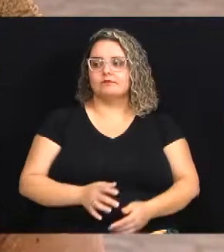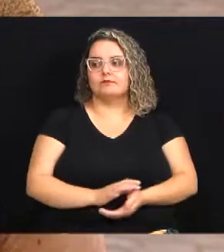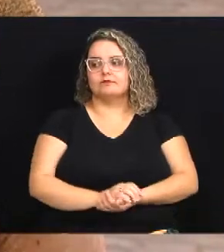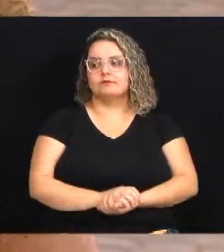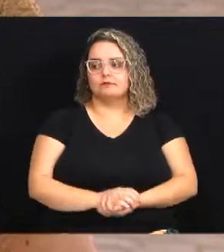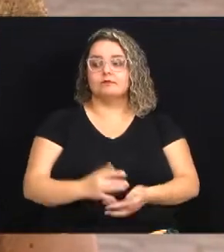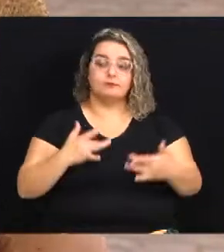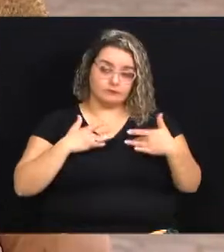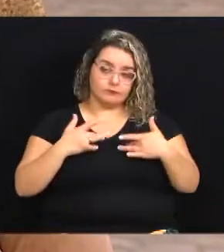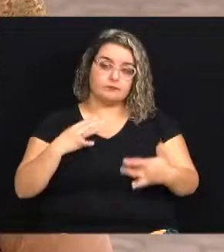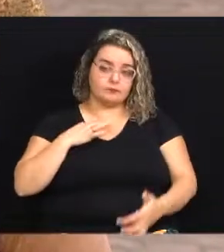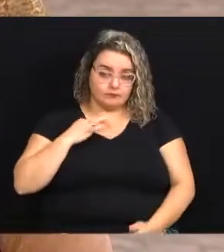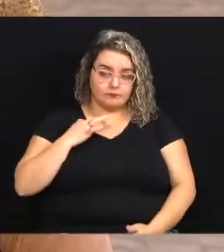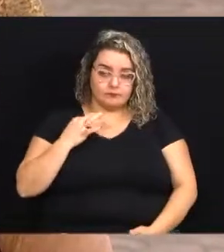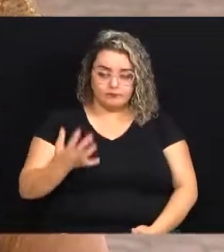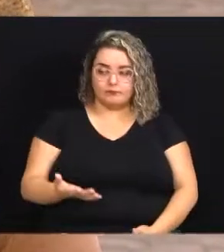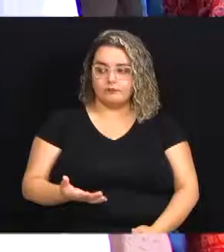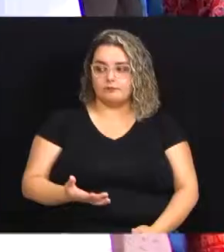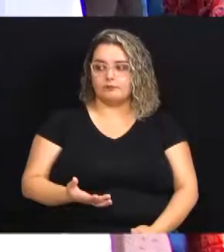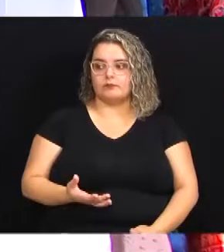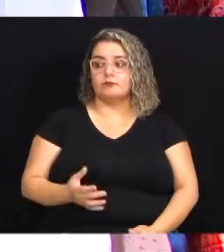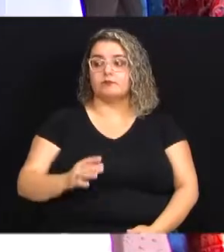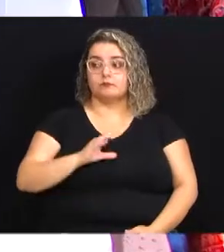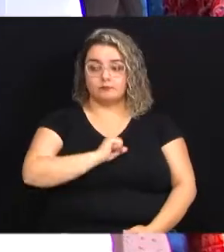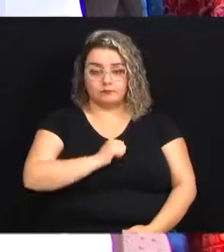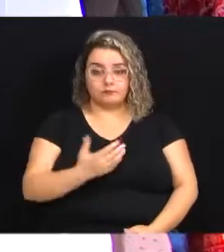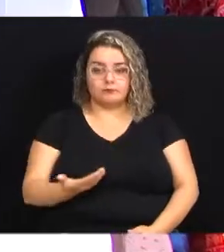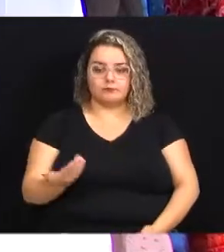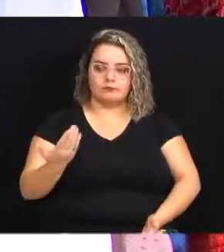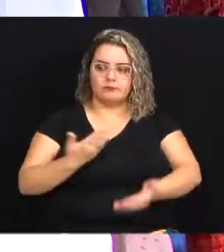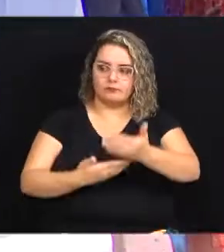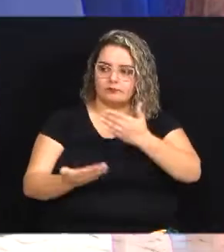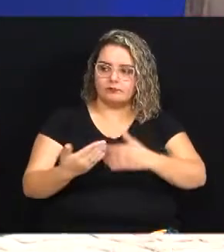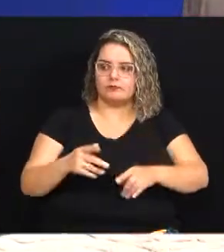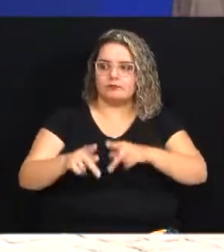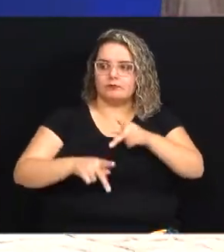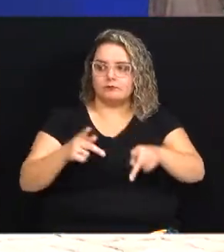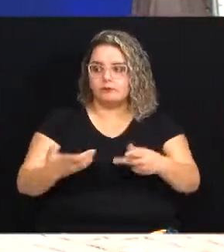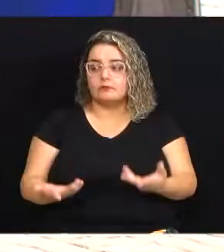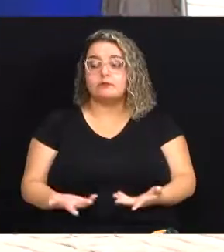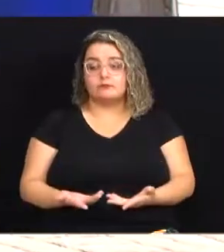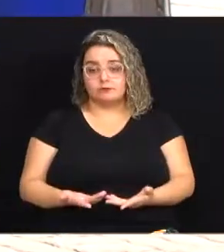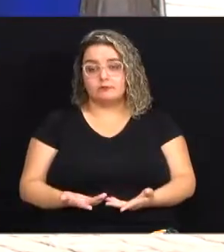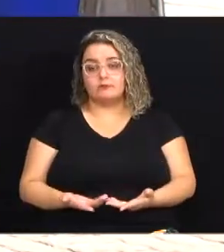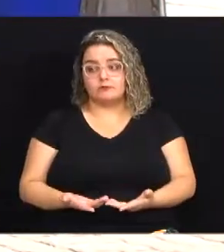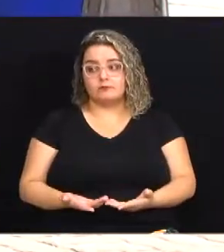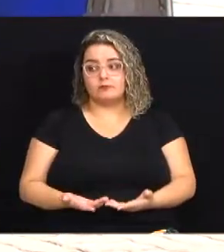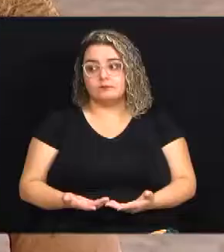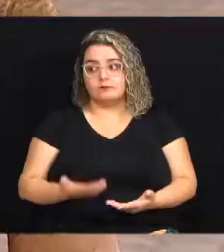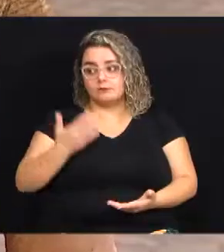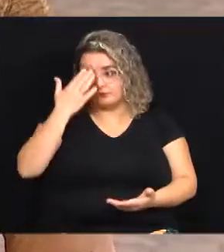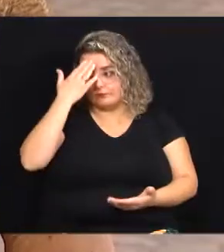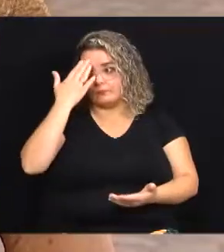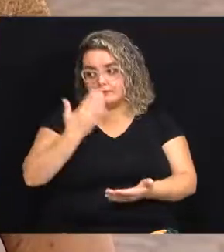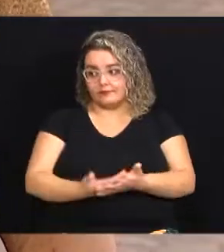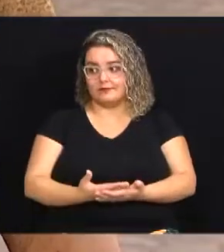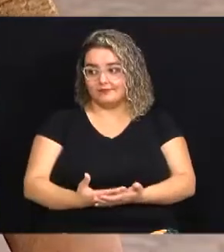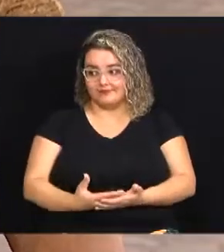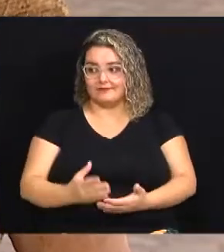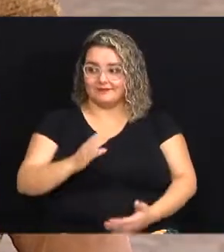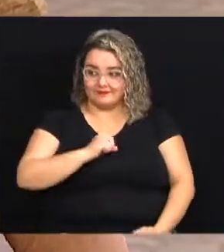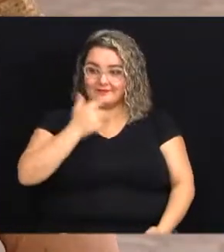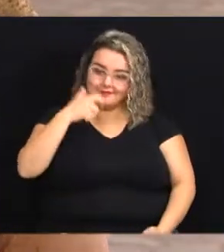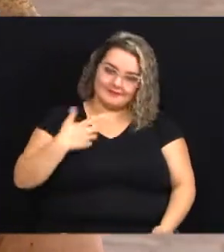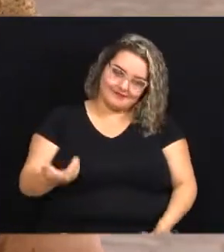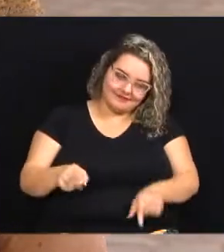assim ser voluntária na realidade eu gosto muito mesmo de interagir com o povo com o pessoal e eu creio que eles também gostam de